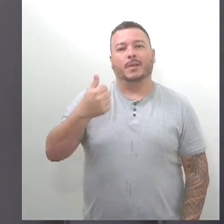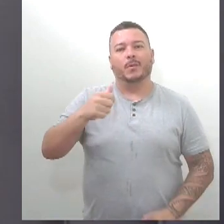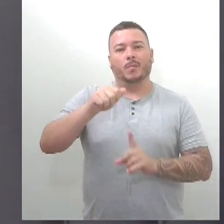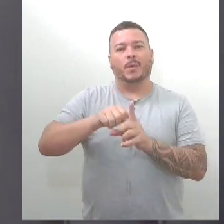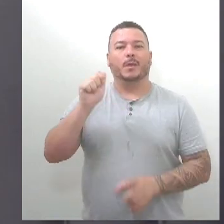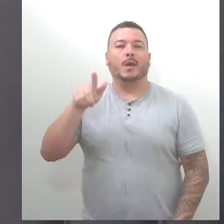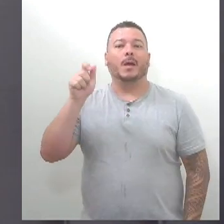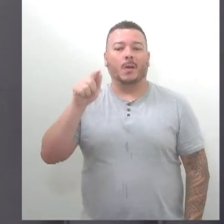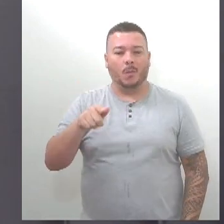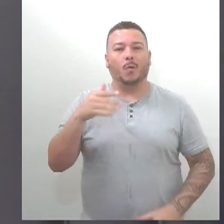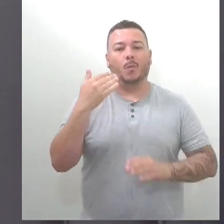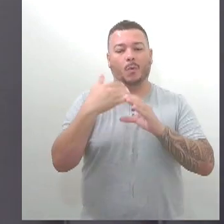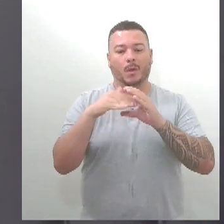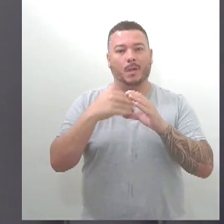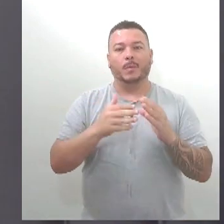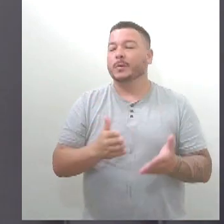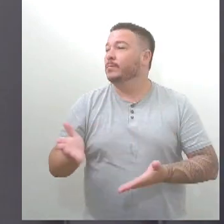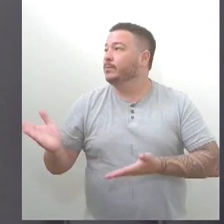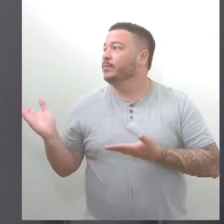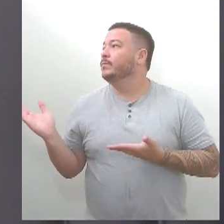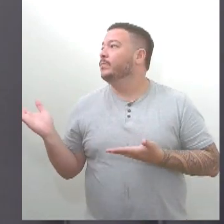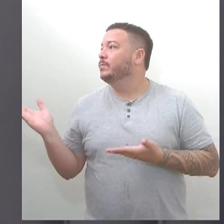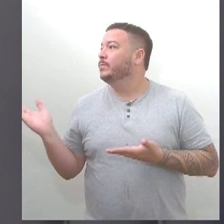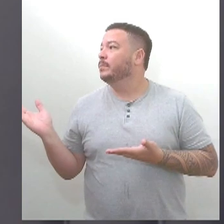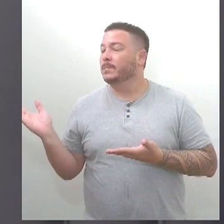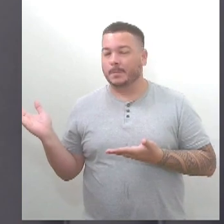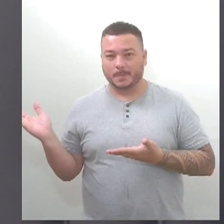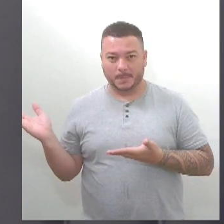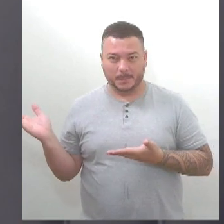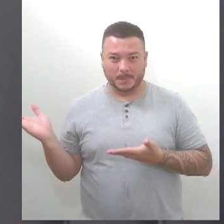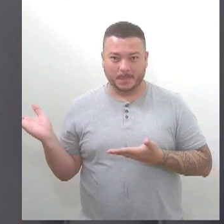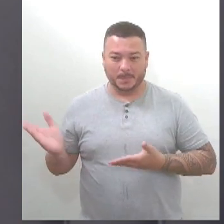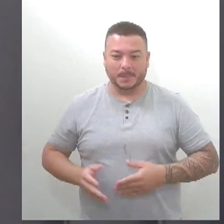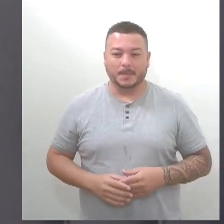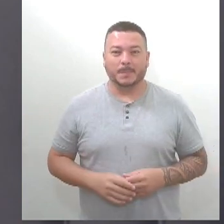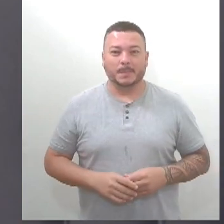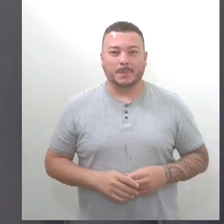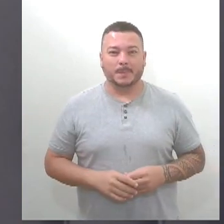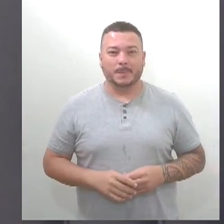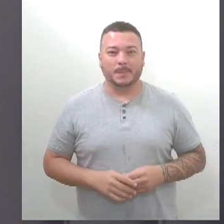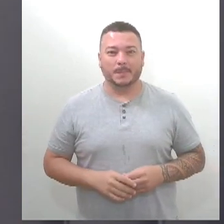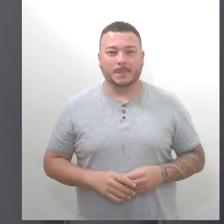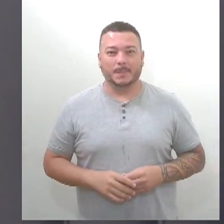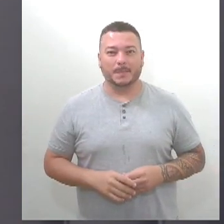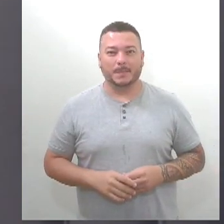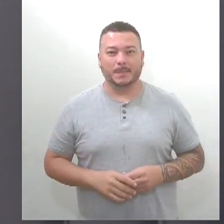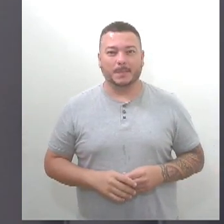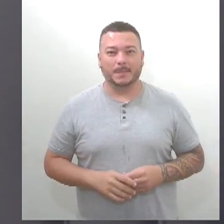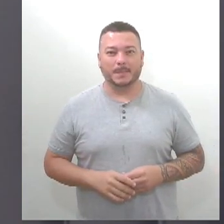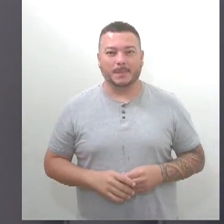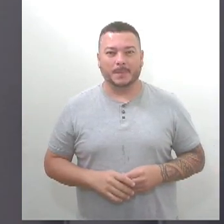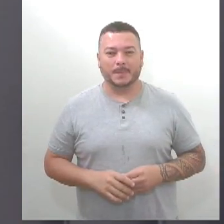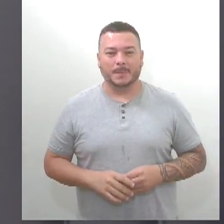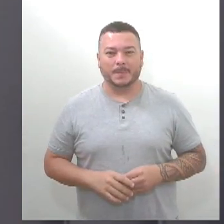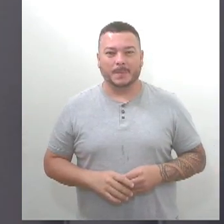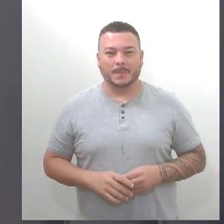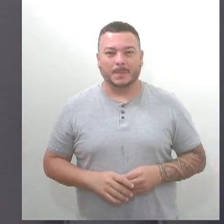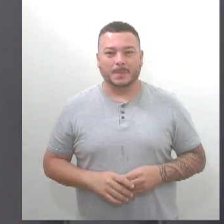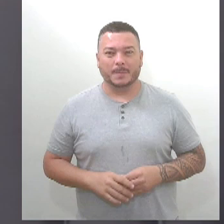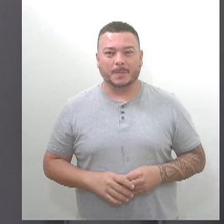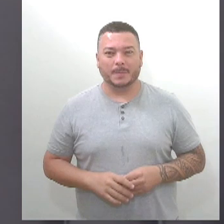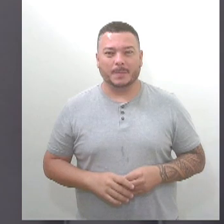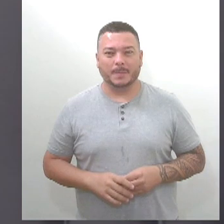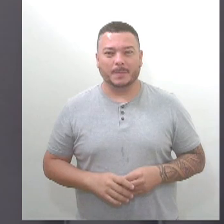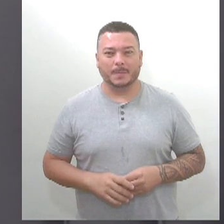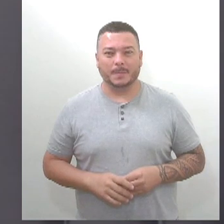-mail atendimento www.sergipeprevidências.se.gov.br.